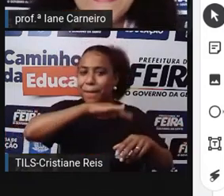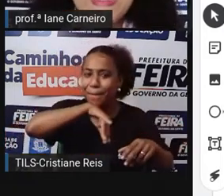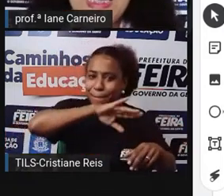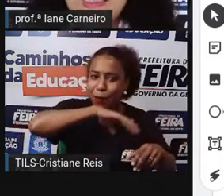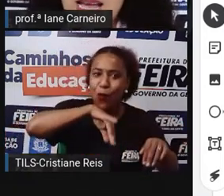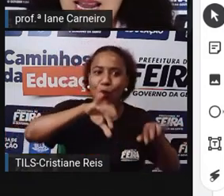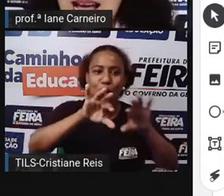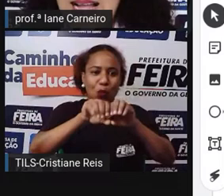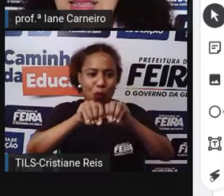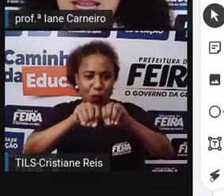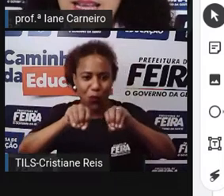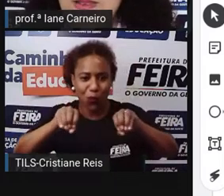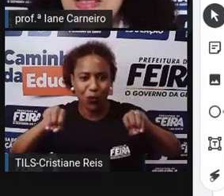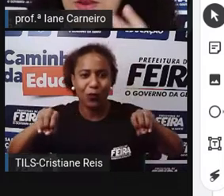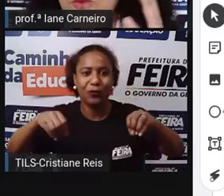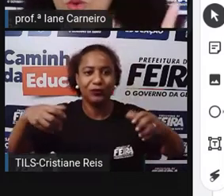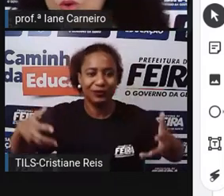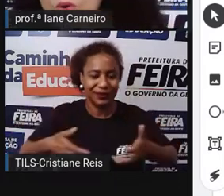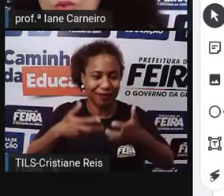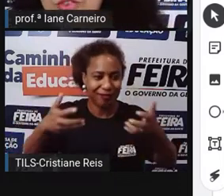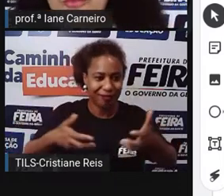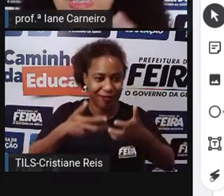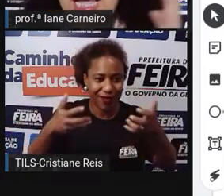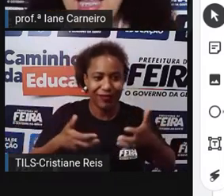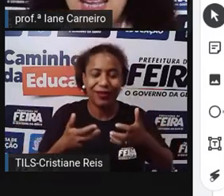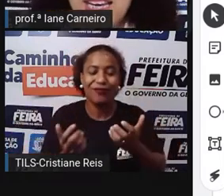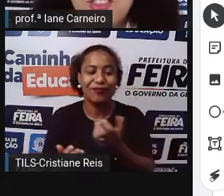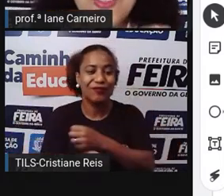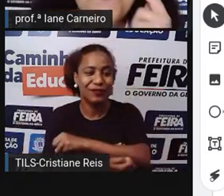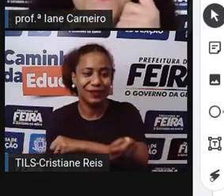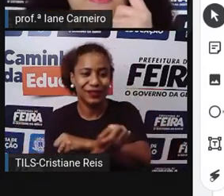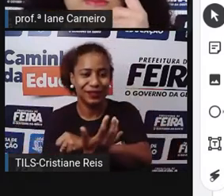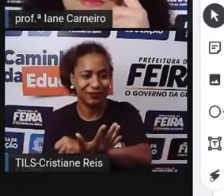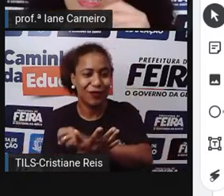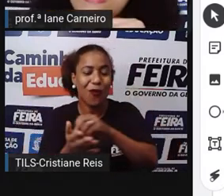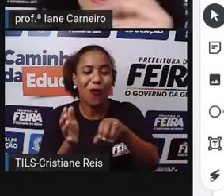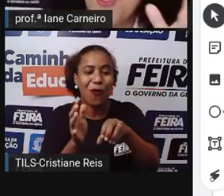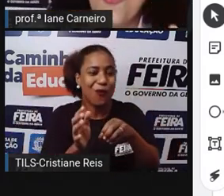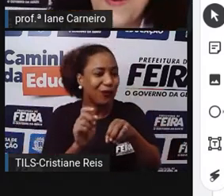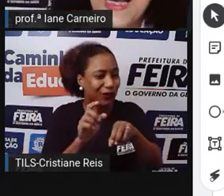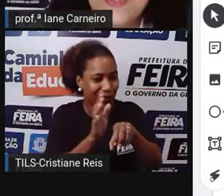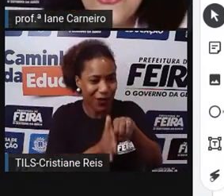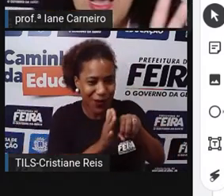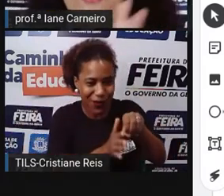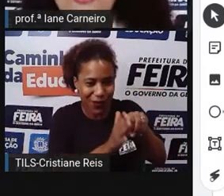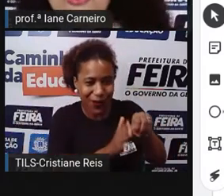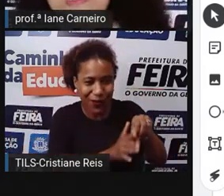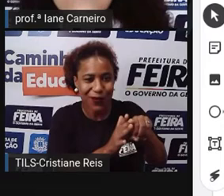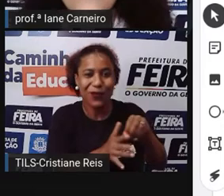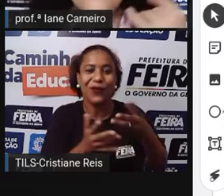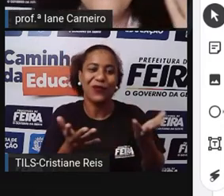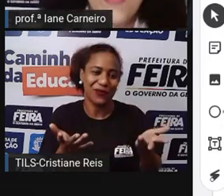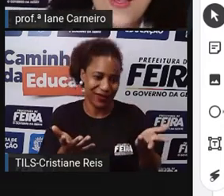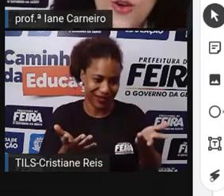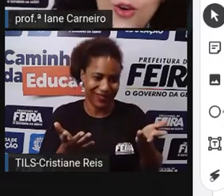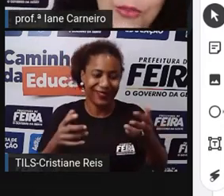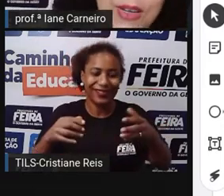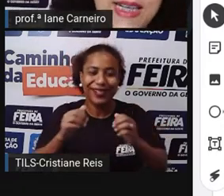Tem a salada Às vezes é com couve Ou vinagrete E aí acompanhada De arroz